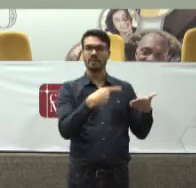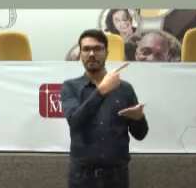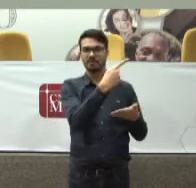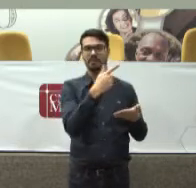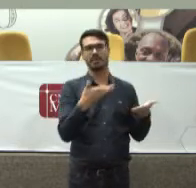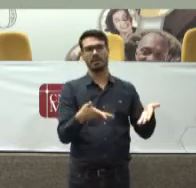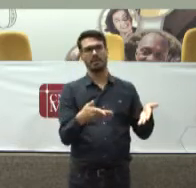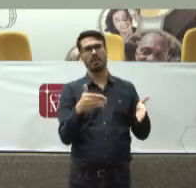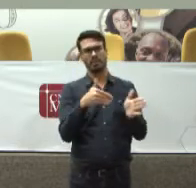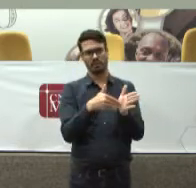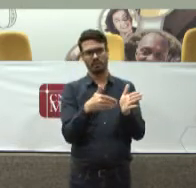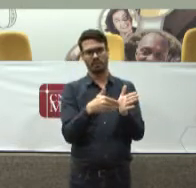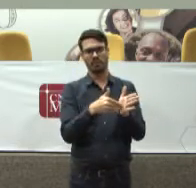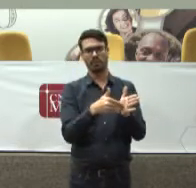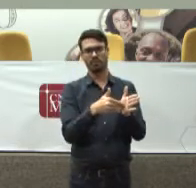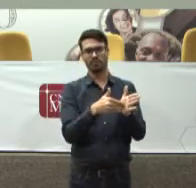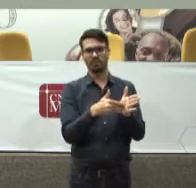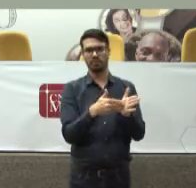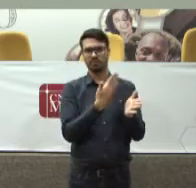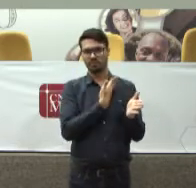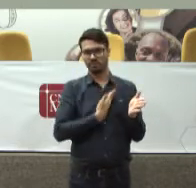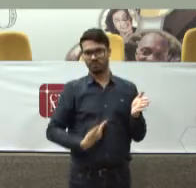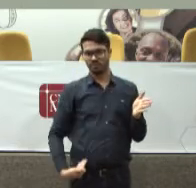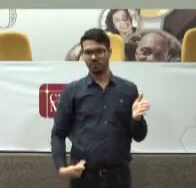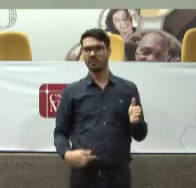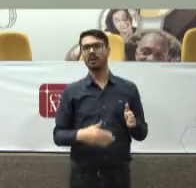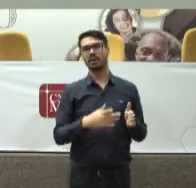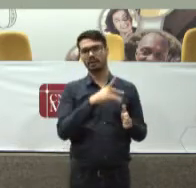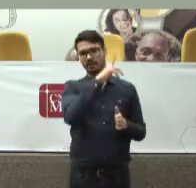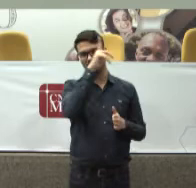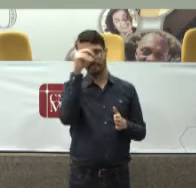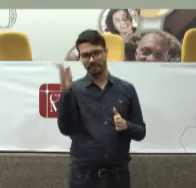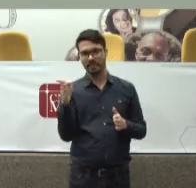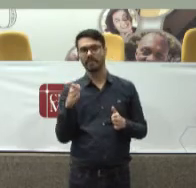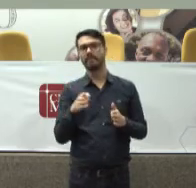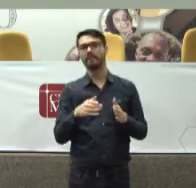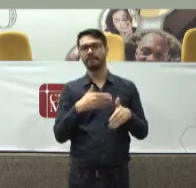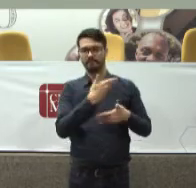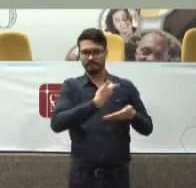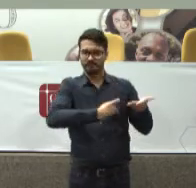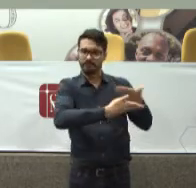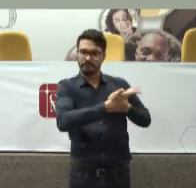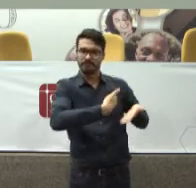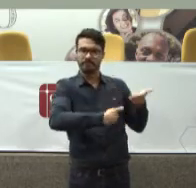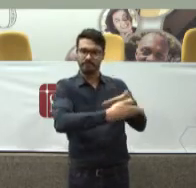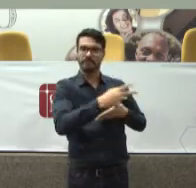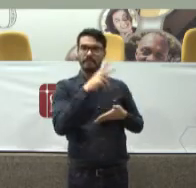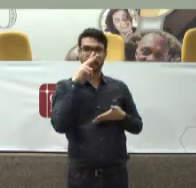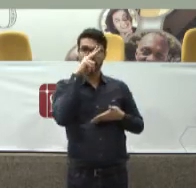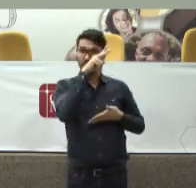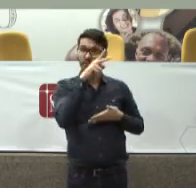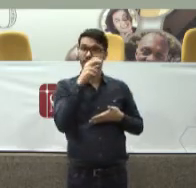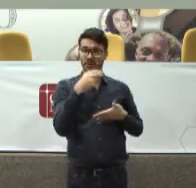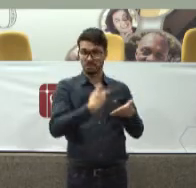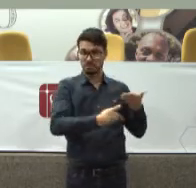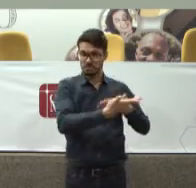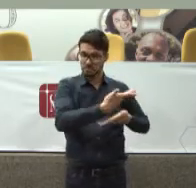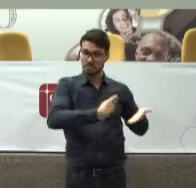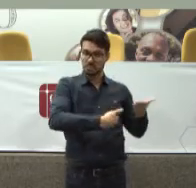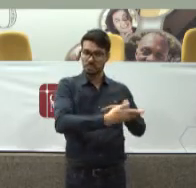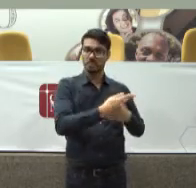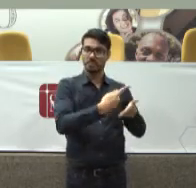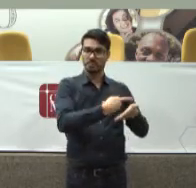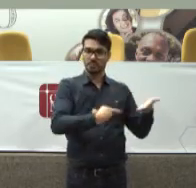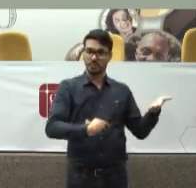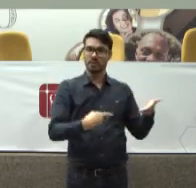mesmo Nesse último governo Ainda na Cracolândia Nós estávamos Num processo de negociação Muito forte Com o novo prefeito Fazendo